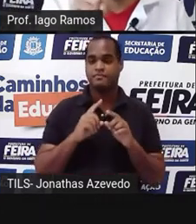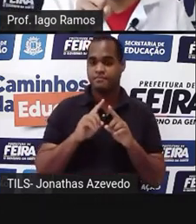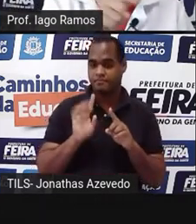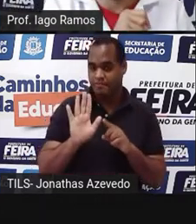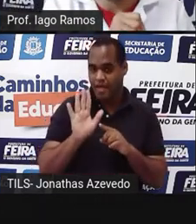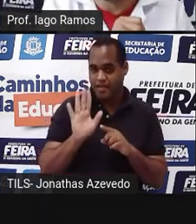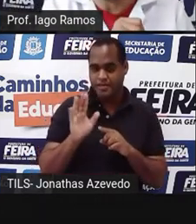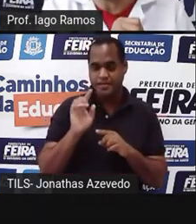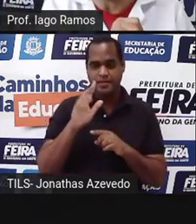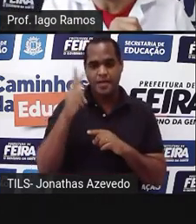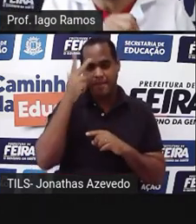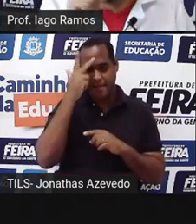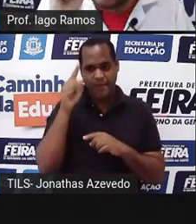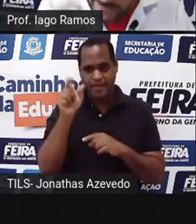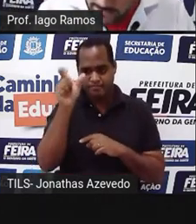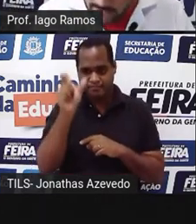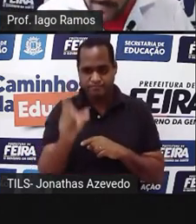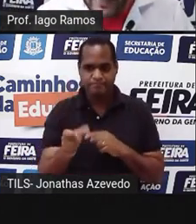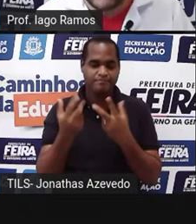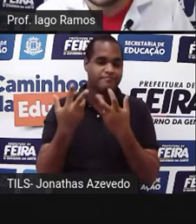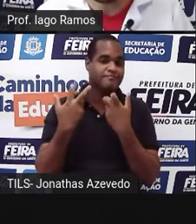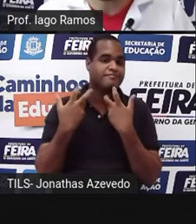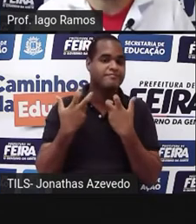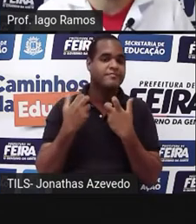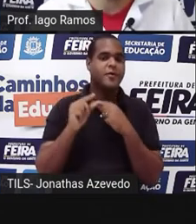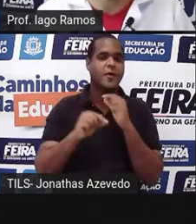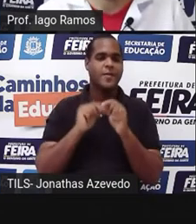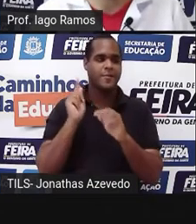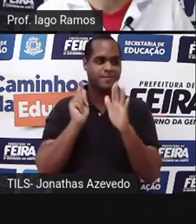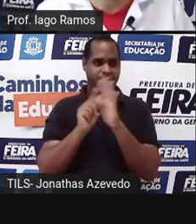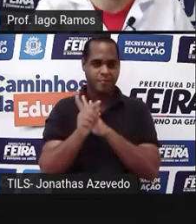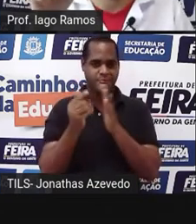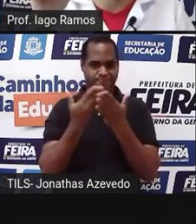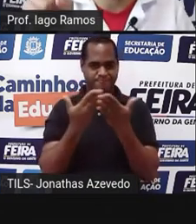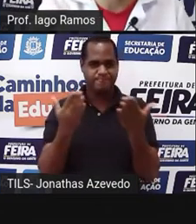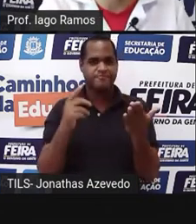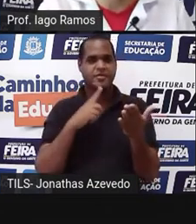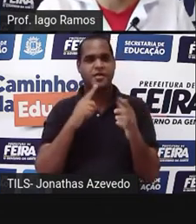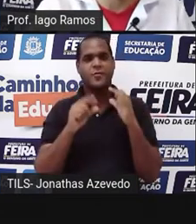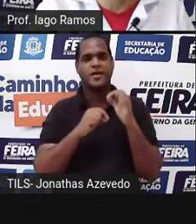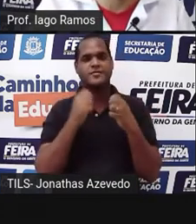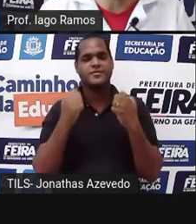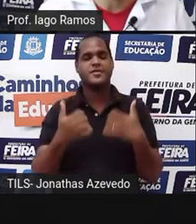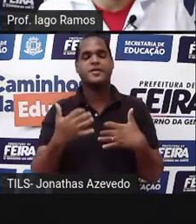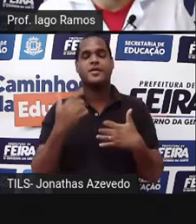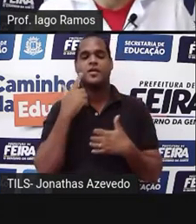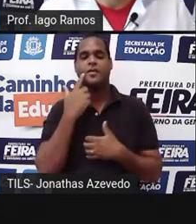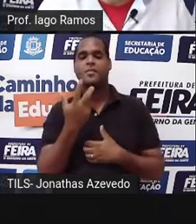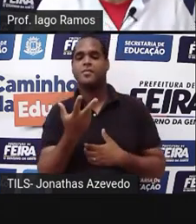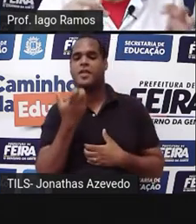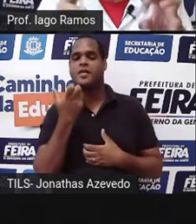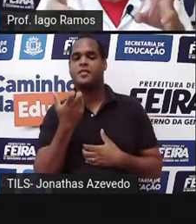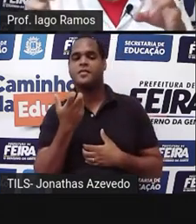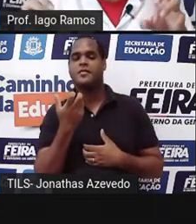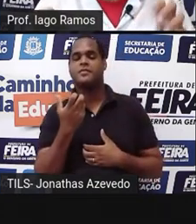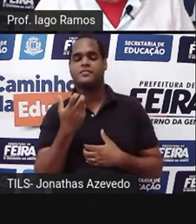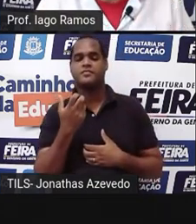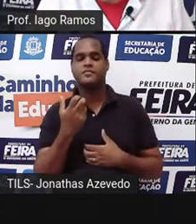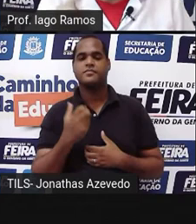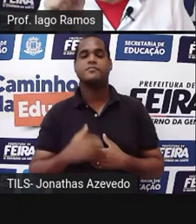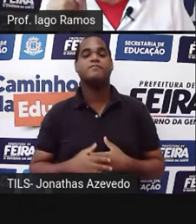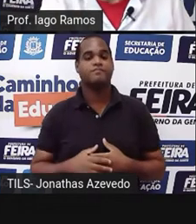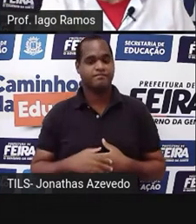pessoa observadora, tenho uma pergunta para você. E a pergunta é, o que é que você percebe aí com as medidas desses